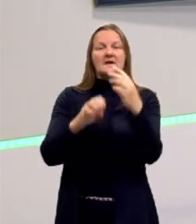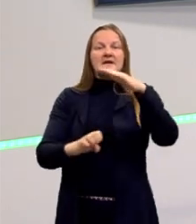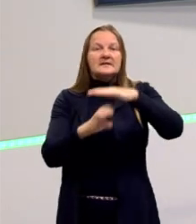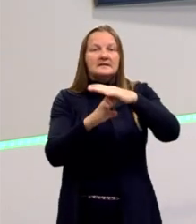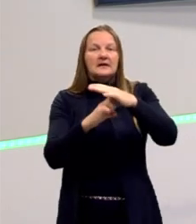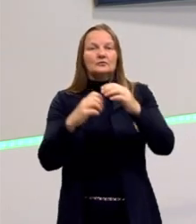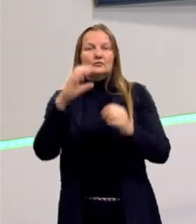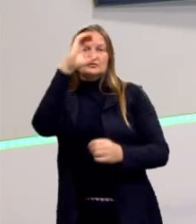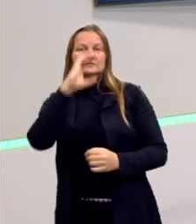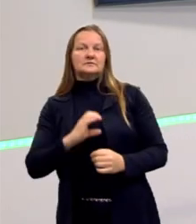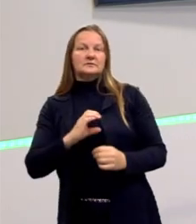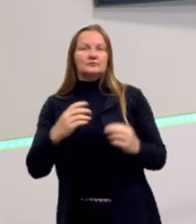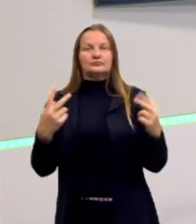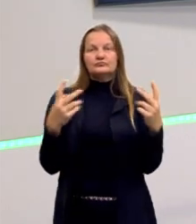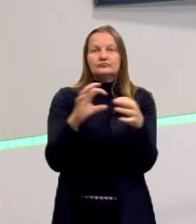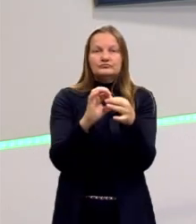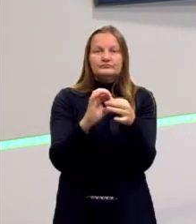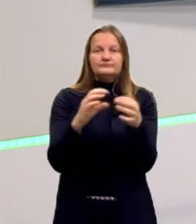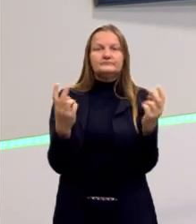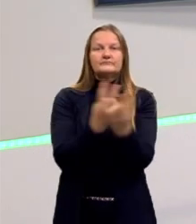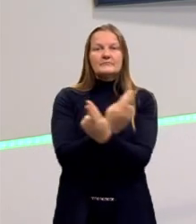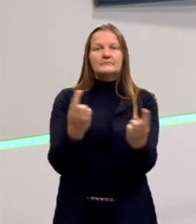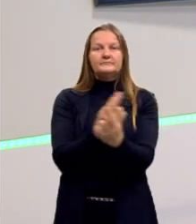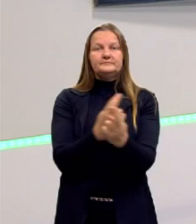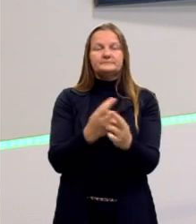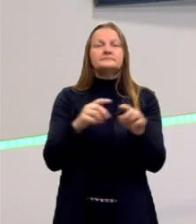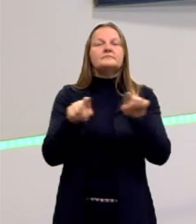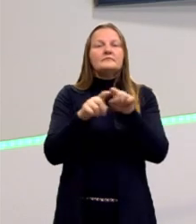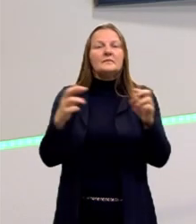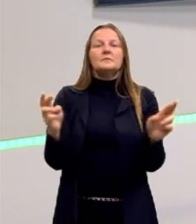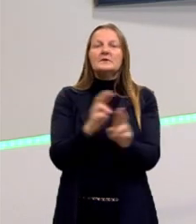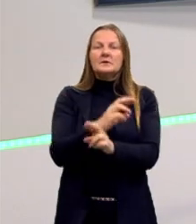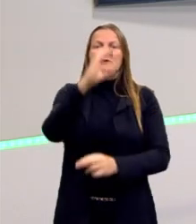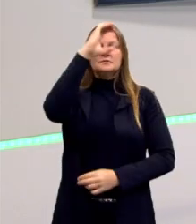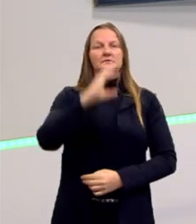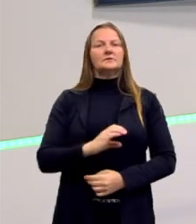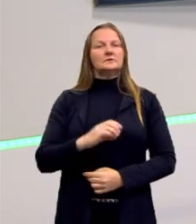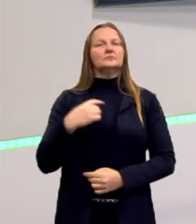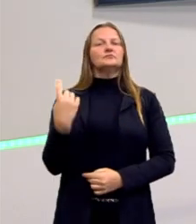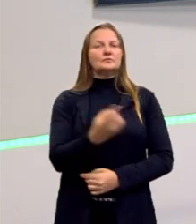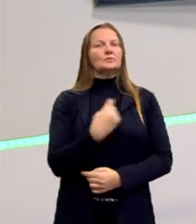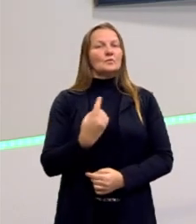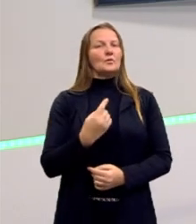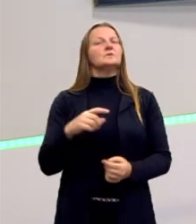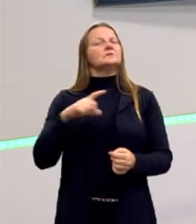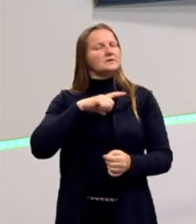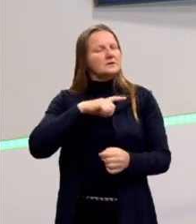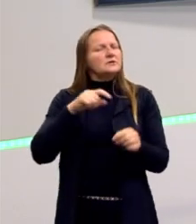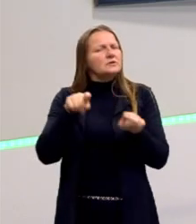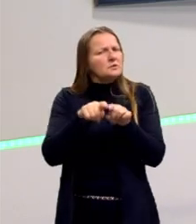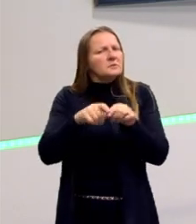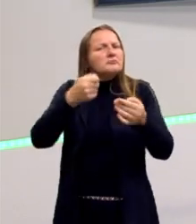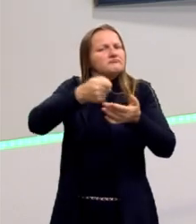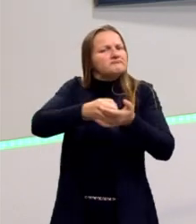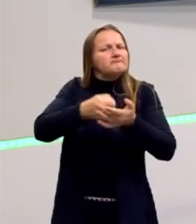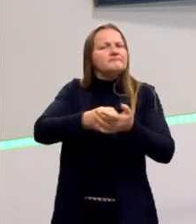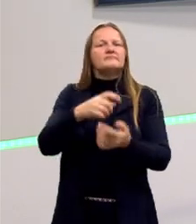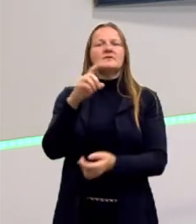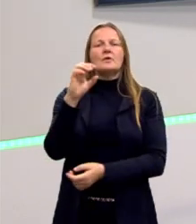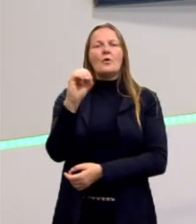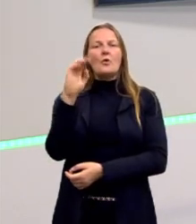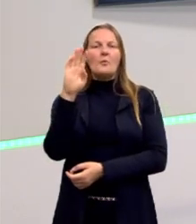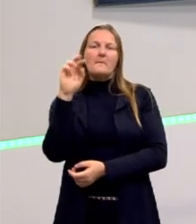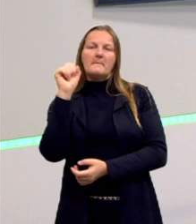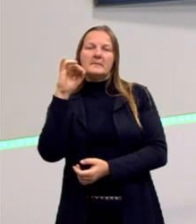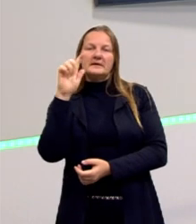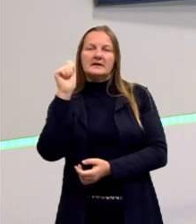Os governantes têm as suas obrigações, assim também como os cidadãos, nós temos nossas obrigações como cidadãos,